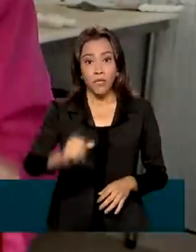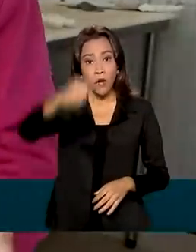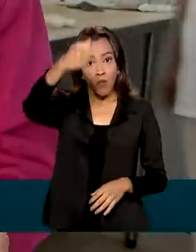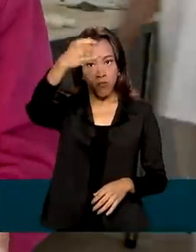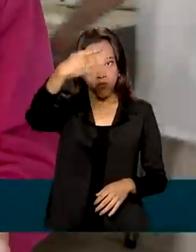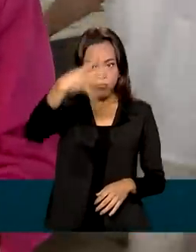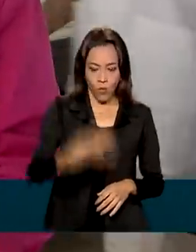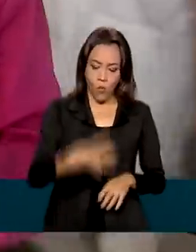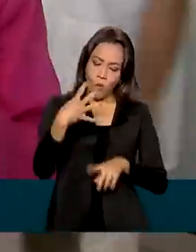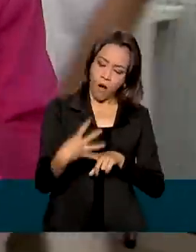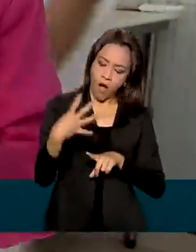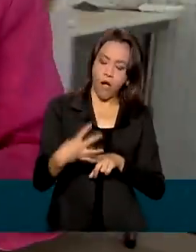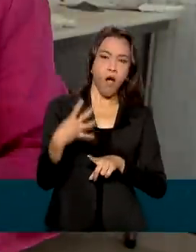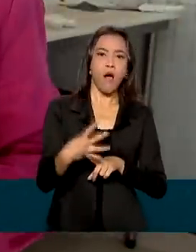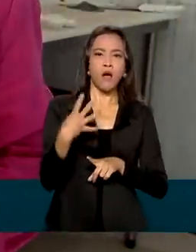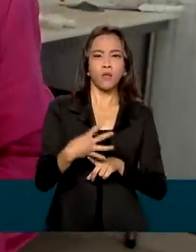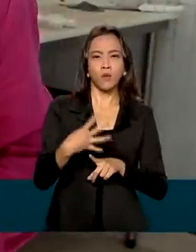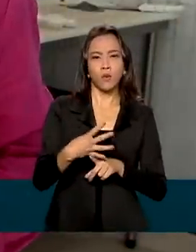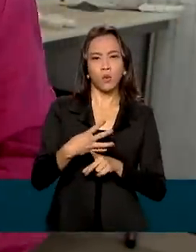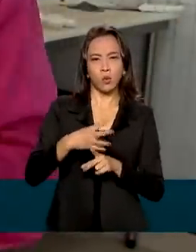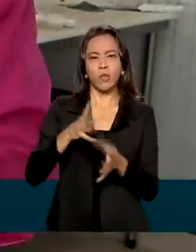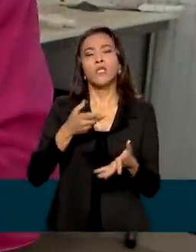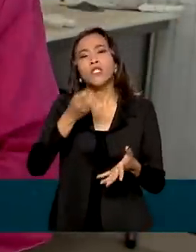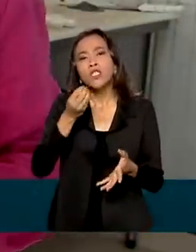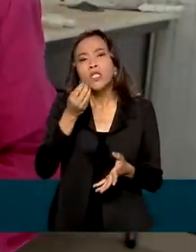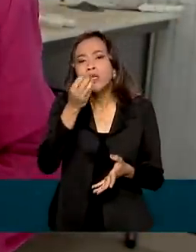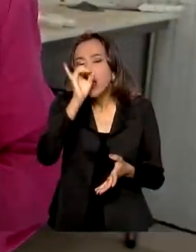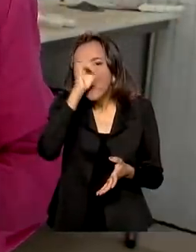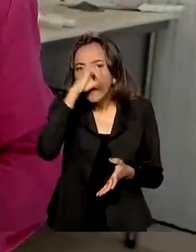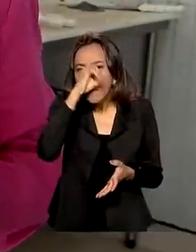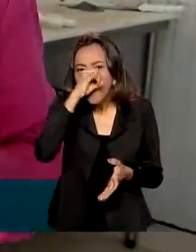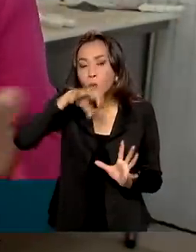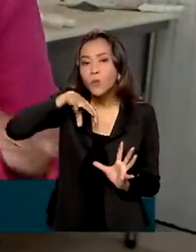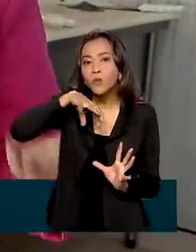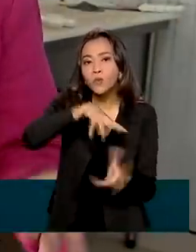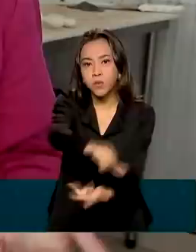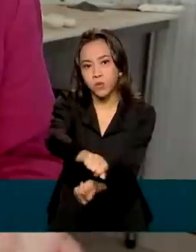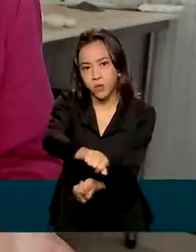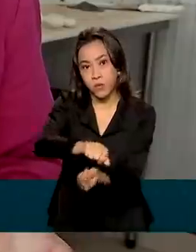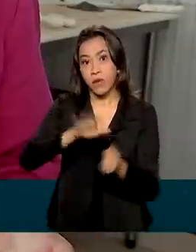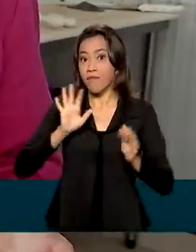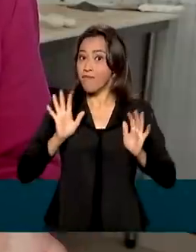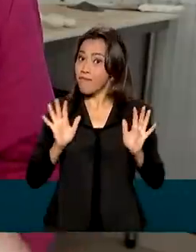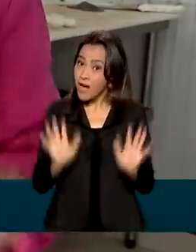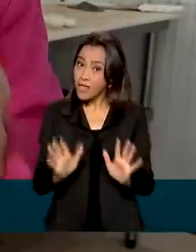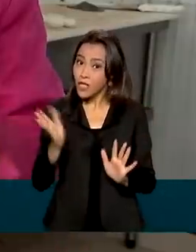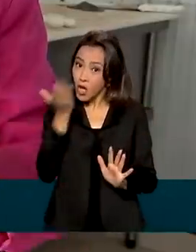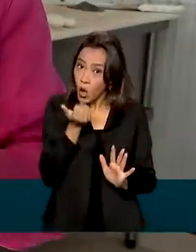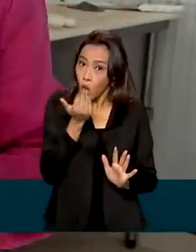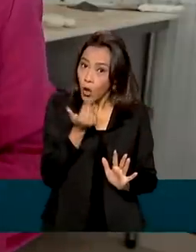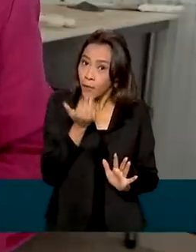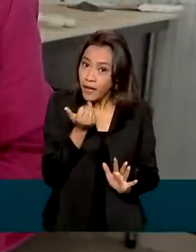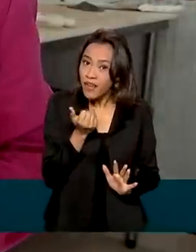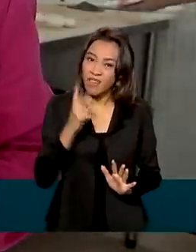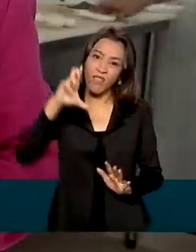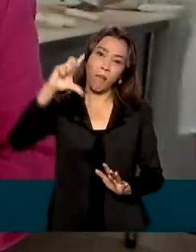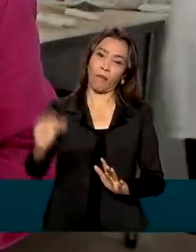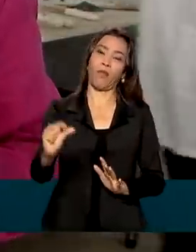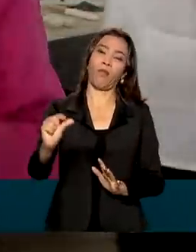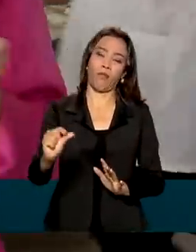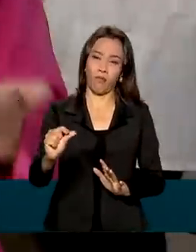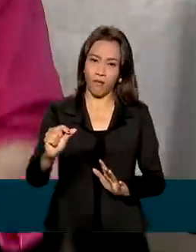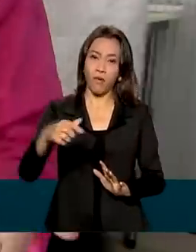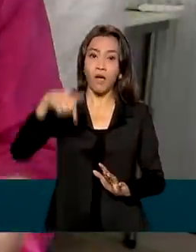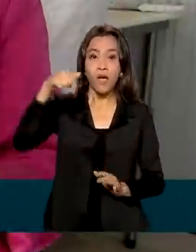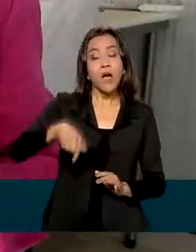maior produtor e exportador mundial da carne suína. Mas em matéria de consumo, está abaixo da média.